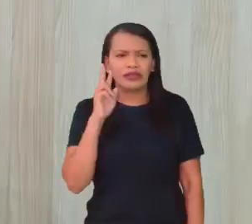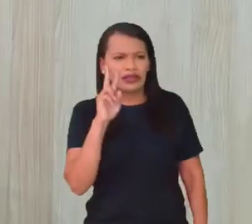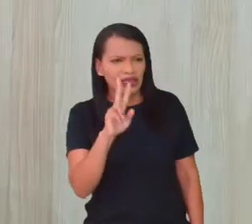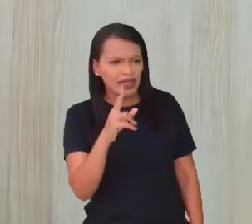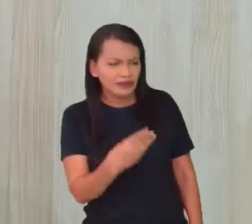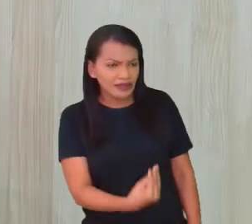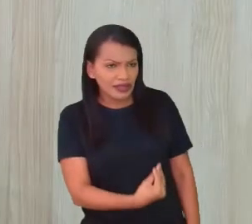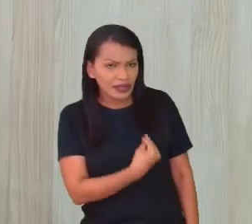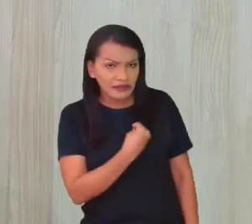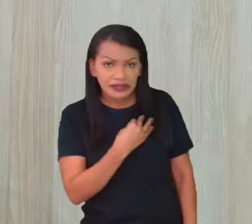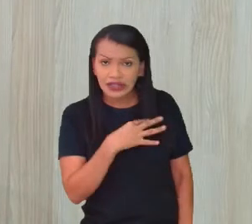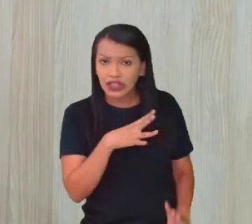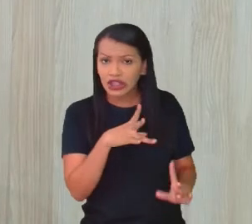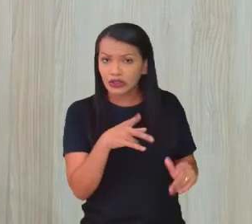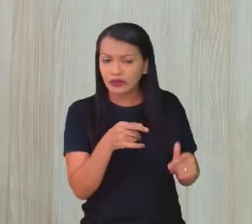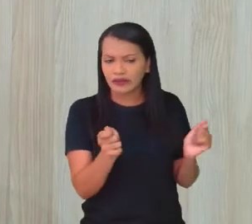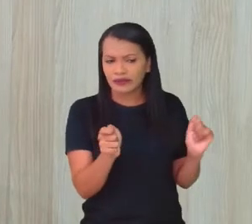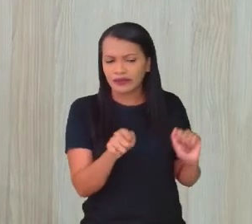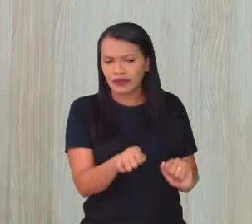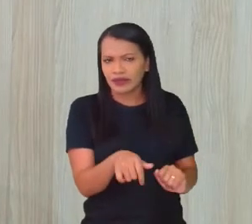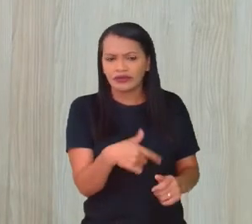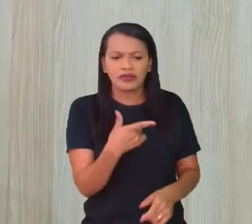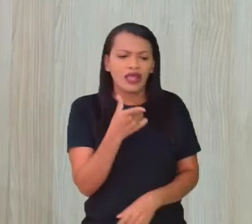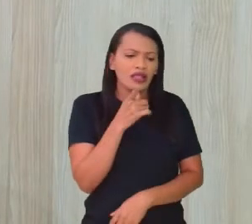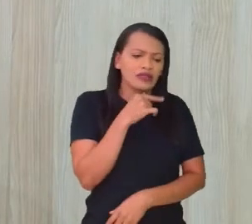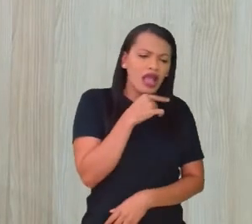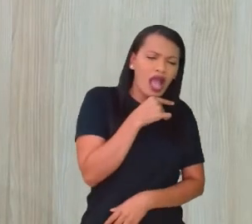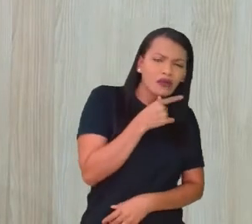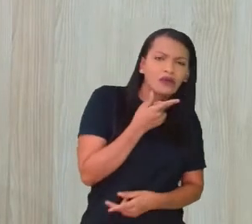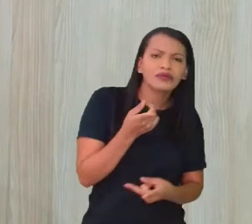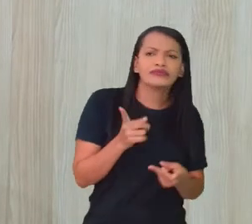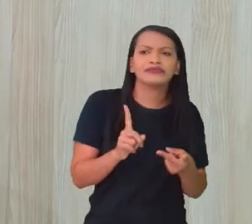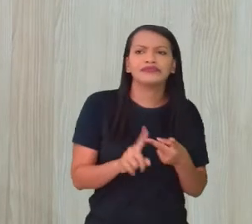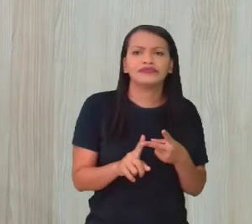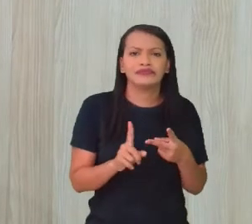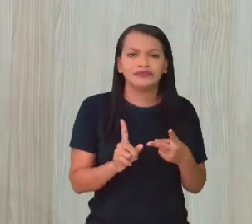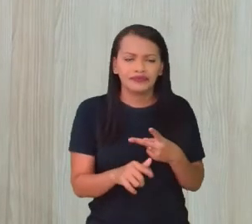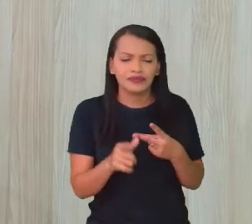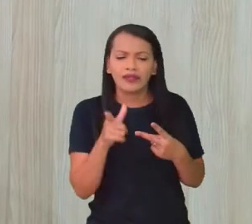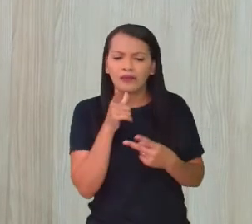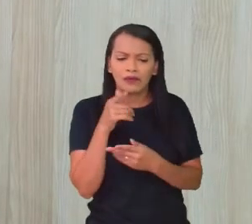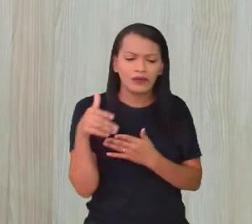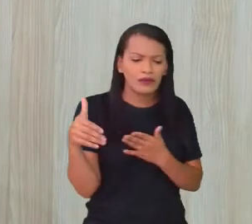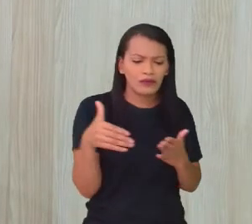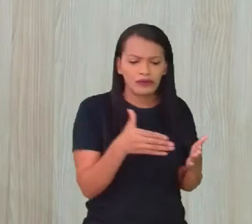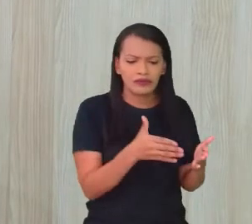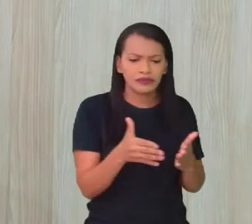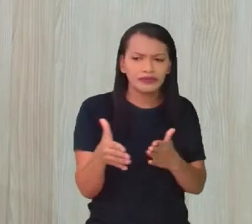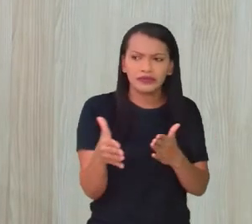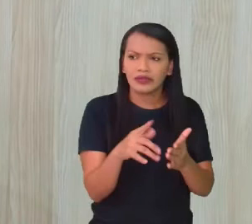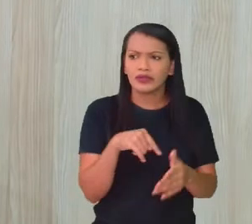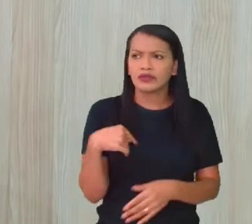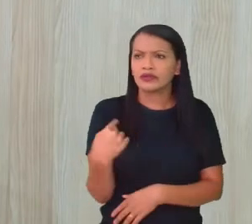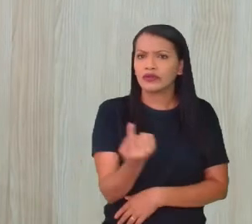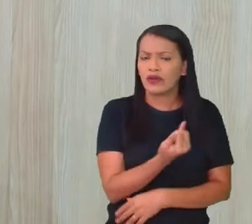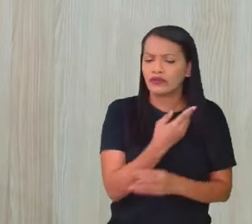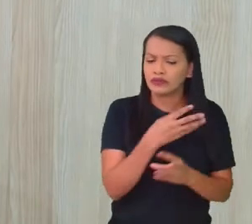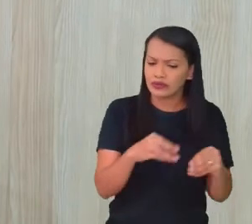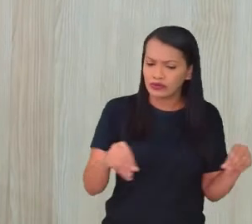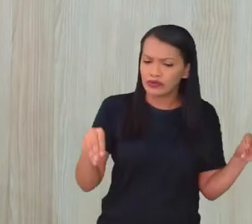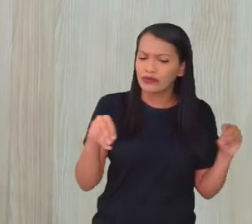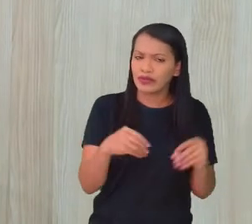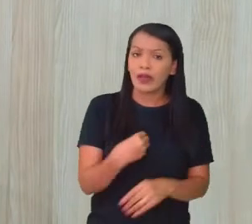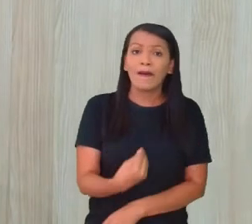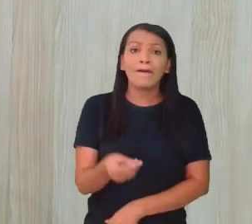as formas, né? Exatamente. Seja na água, nos corpos hídricos, no nosso solo. Rio, né?